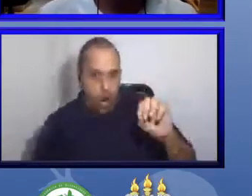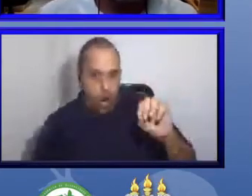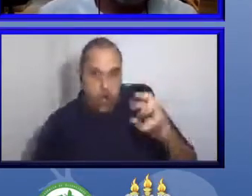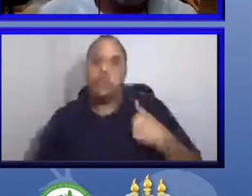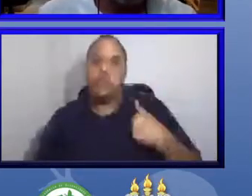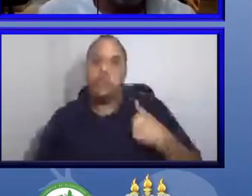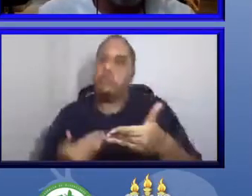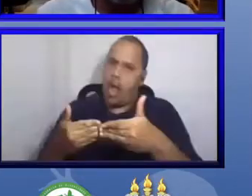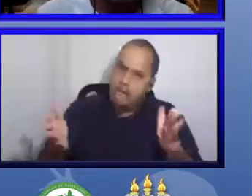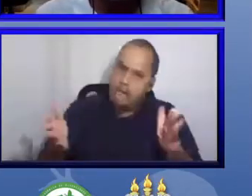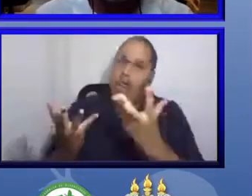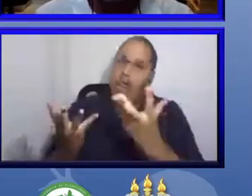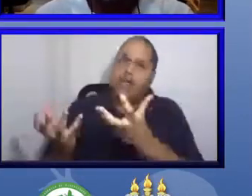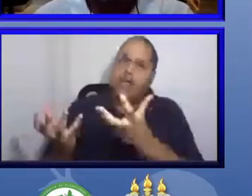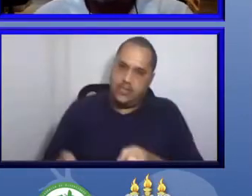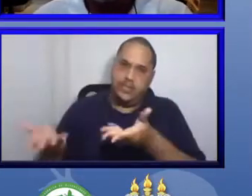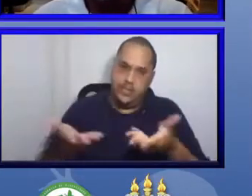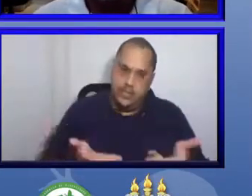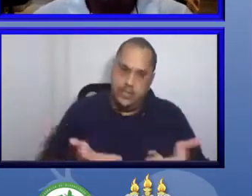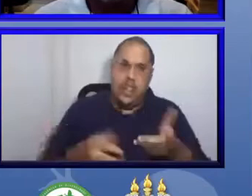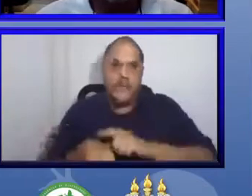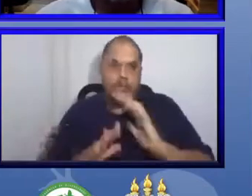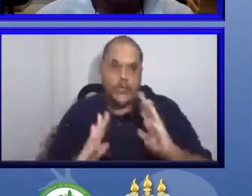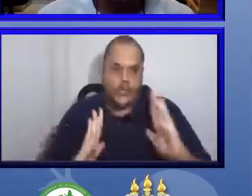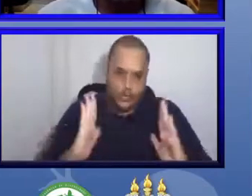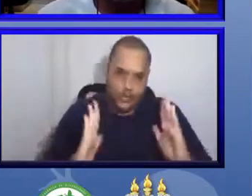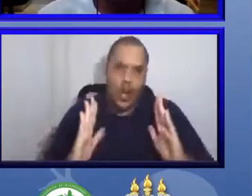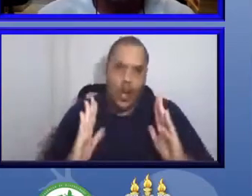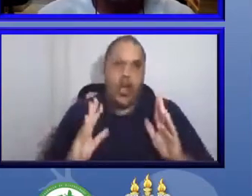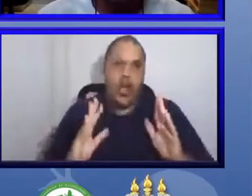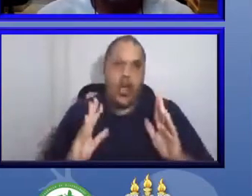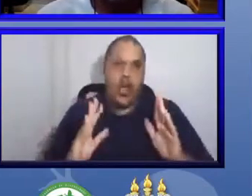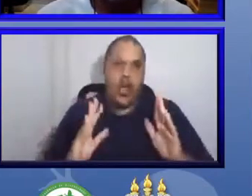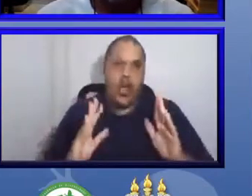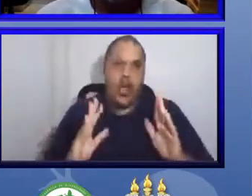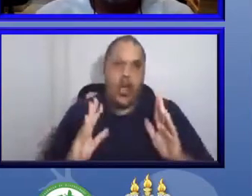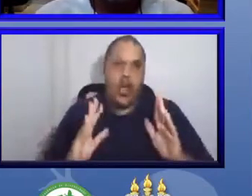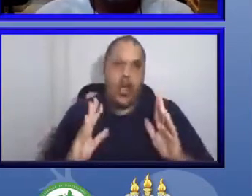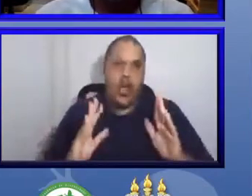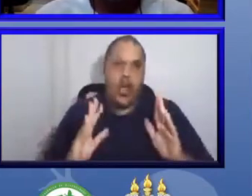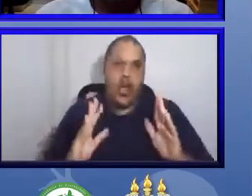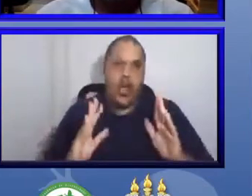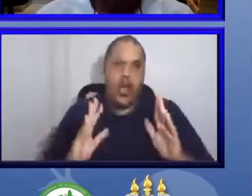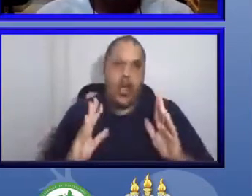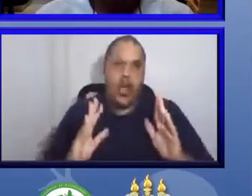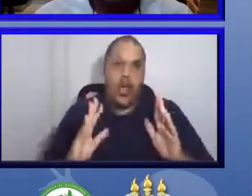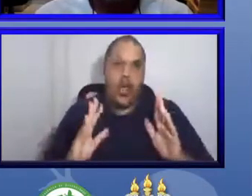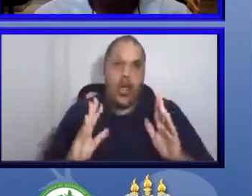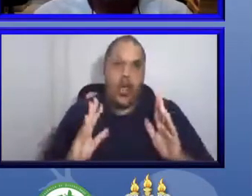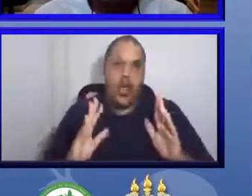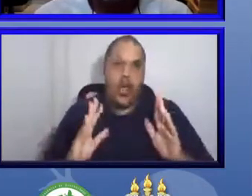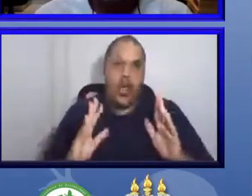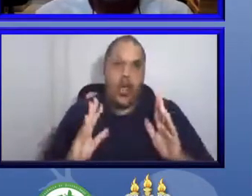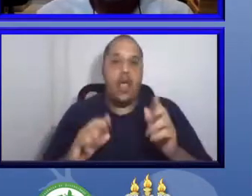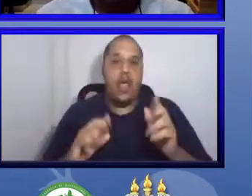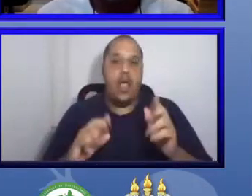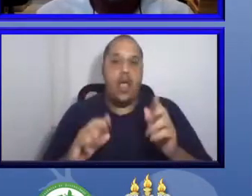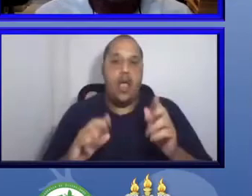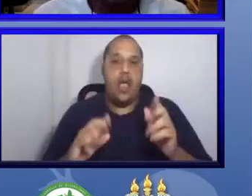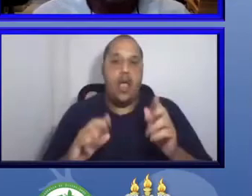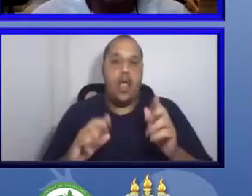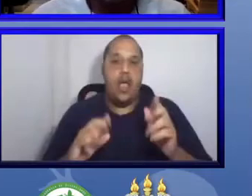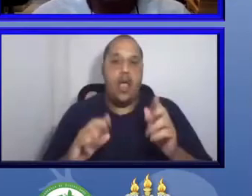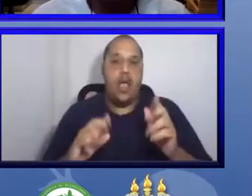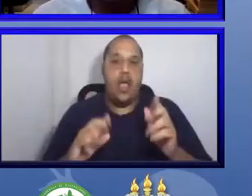naquele prazo e aceitar o trabalho que iria ser desenvolvido, a função de cada